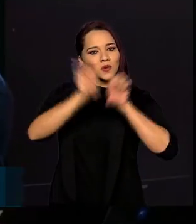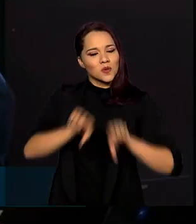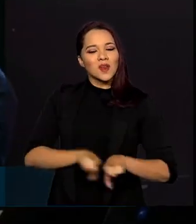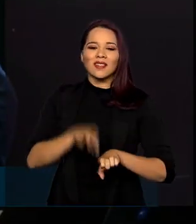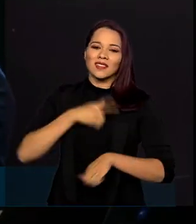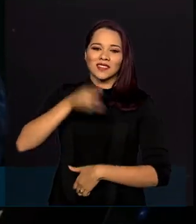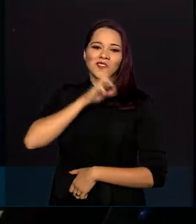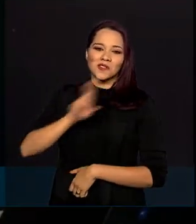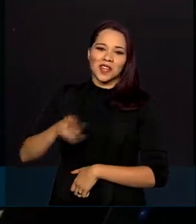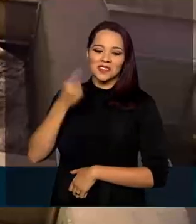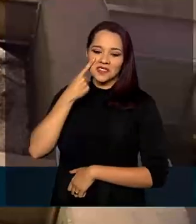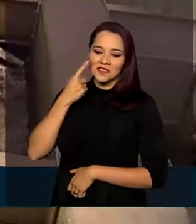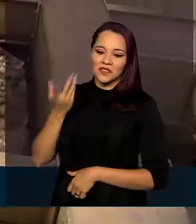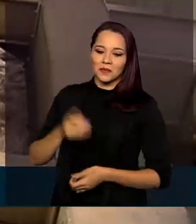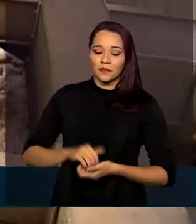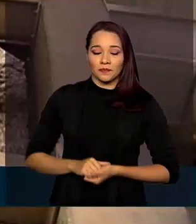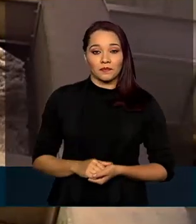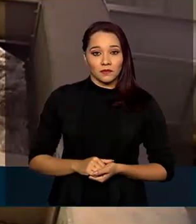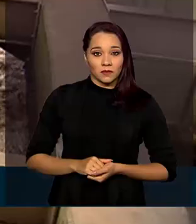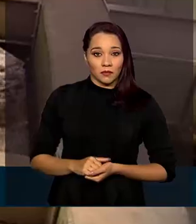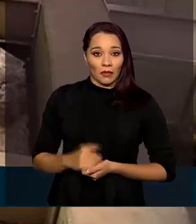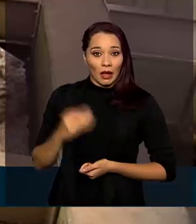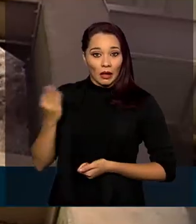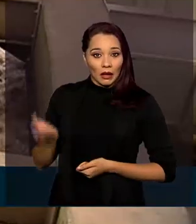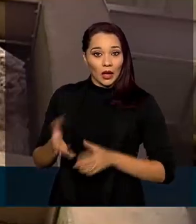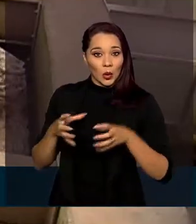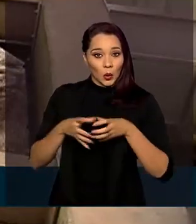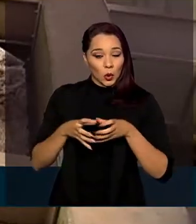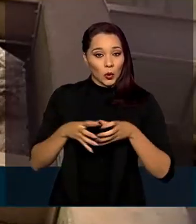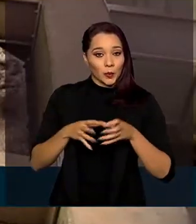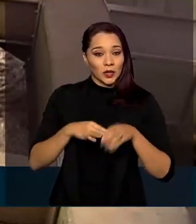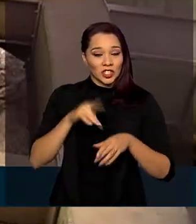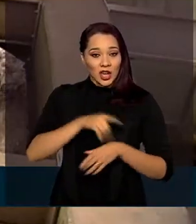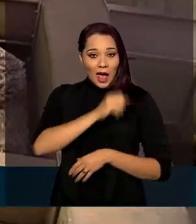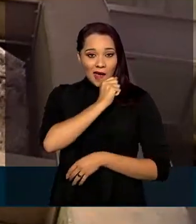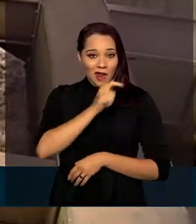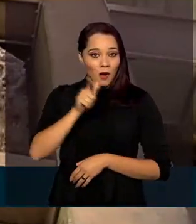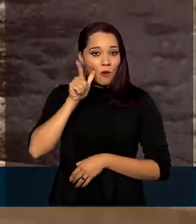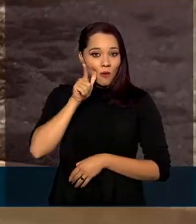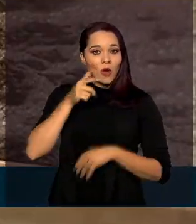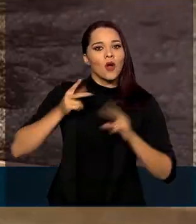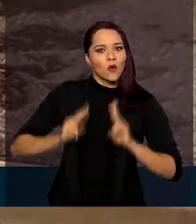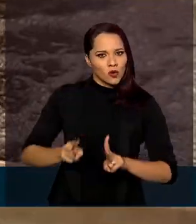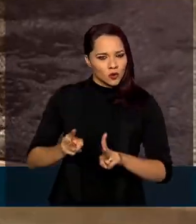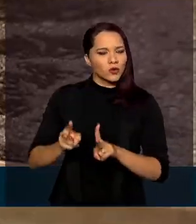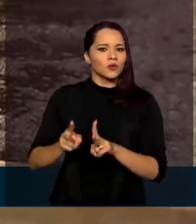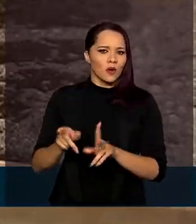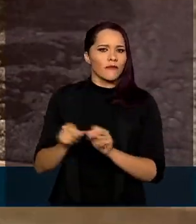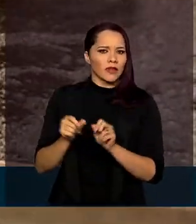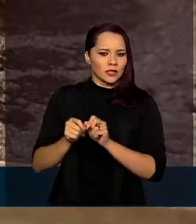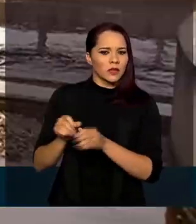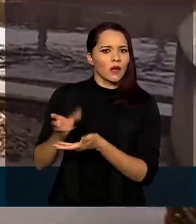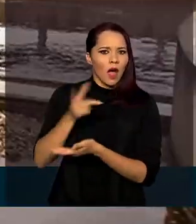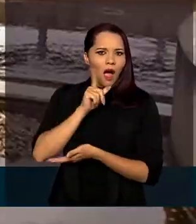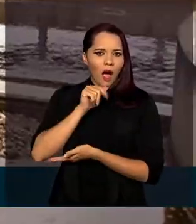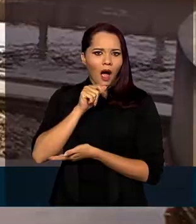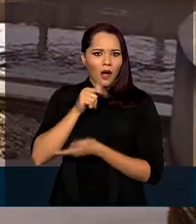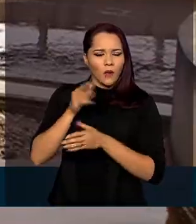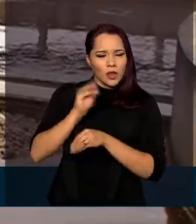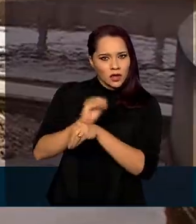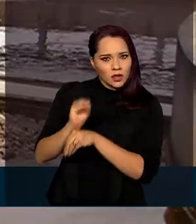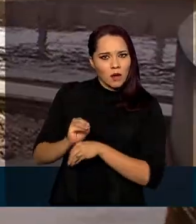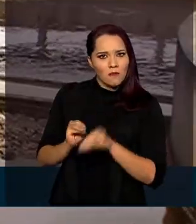gera esse resultado que nós vimos. A companhia de saneamento de Alagoas vai continuar realizando a captação, o